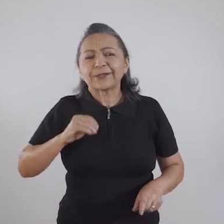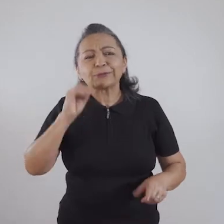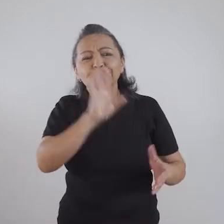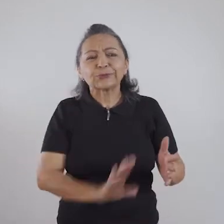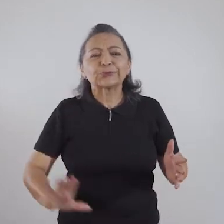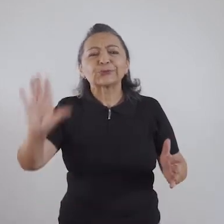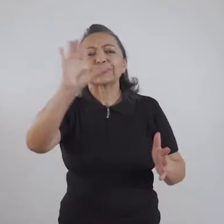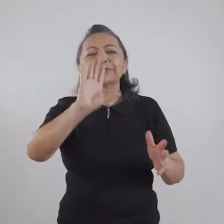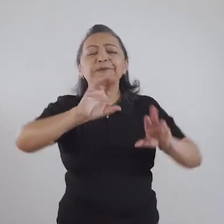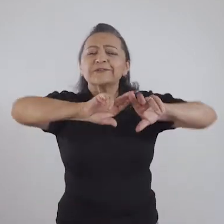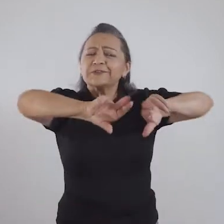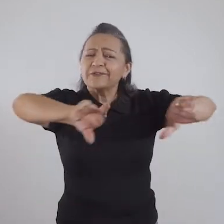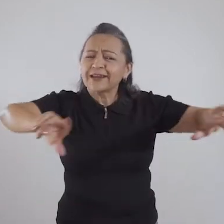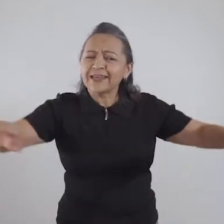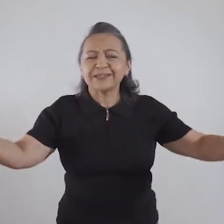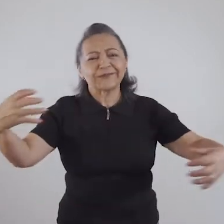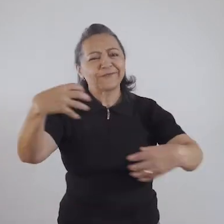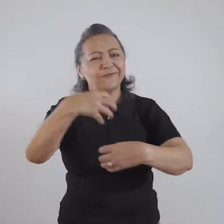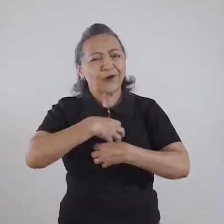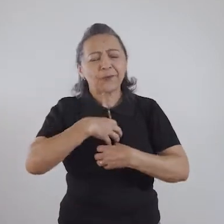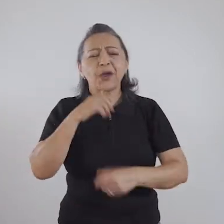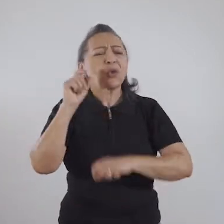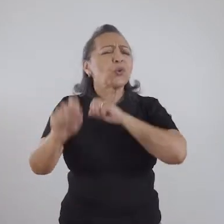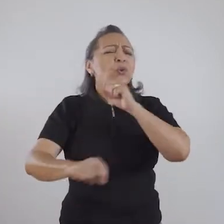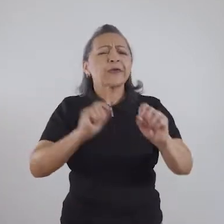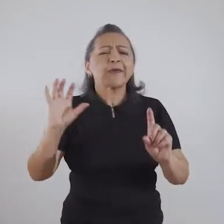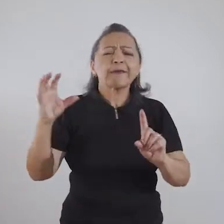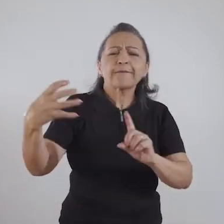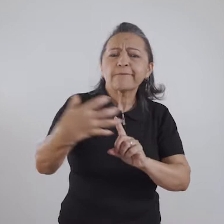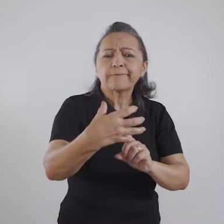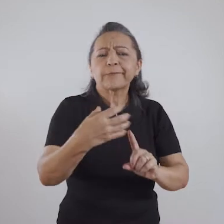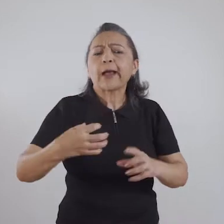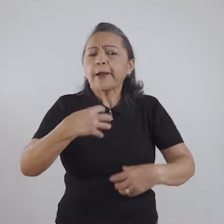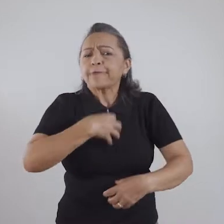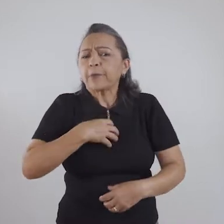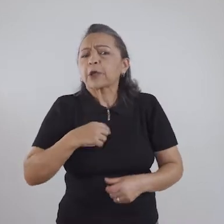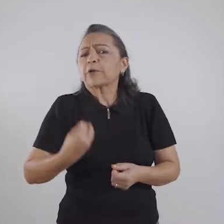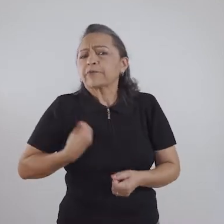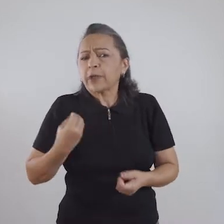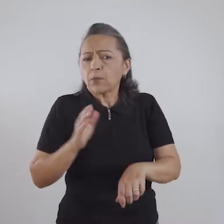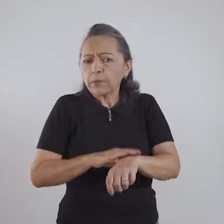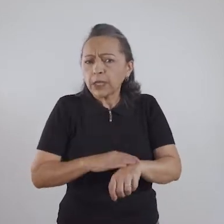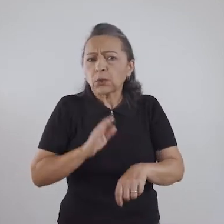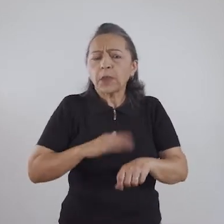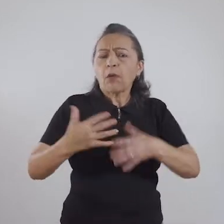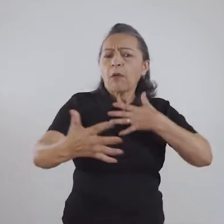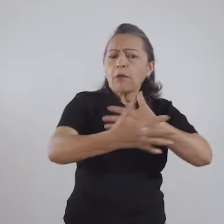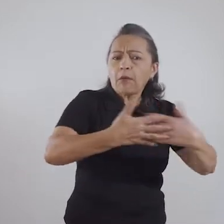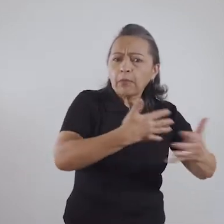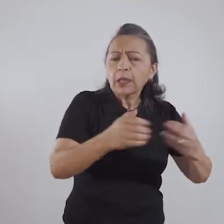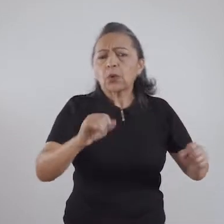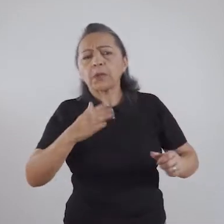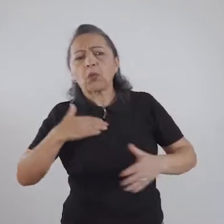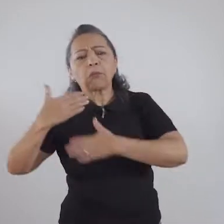formas. E o que que influencia a forma como eu vou viver a minha sexualidade ou o meu processo de envelhecimento? São